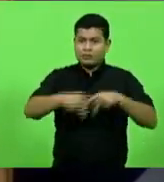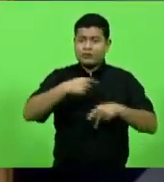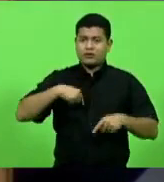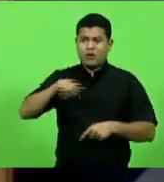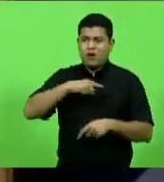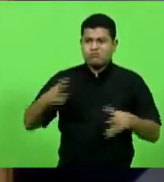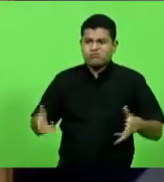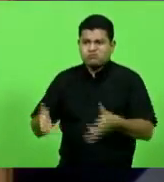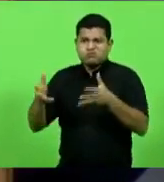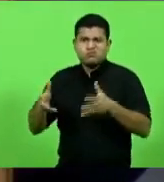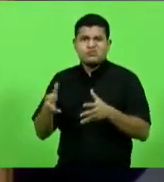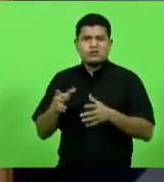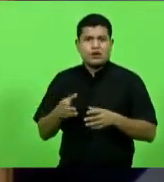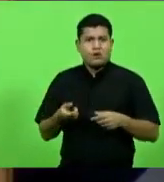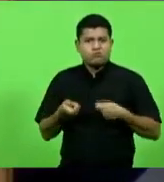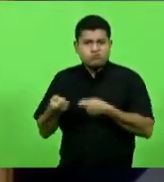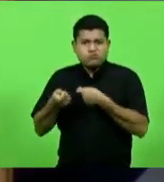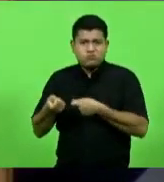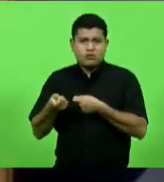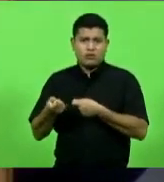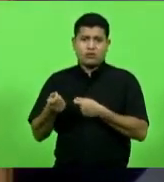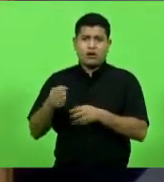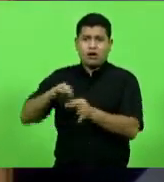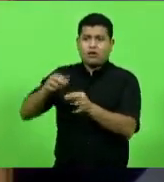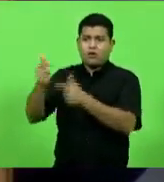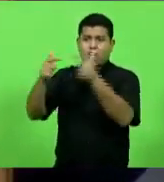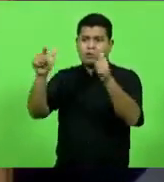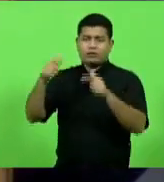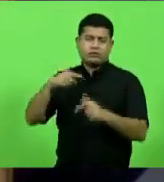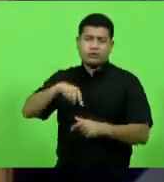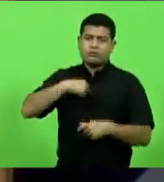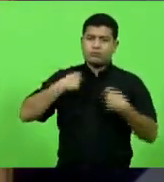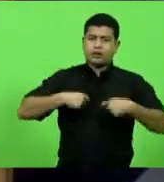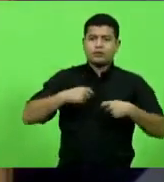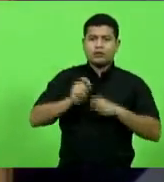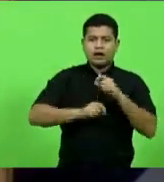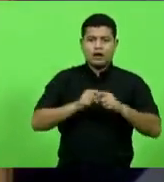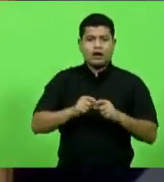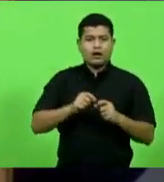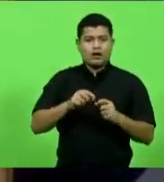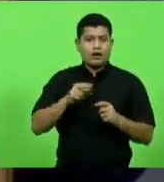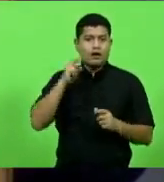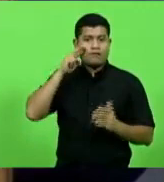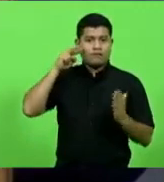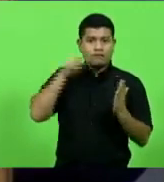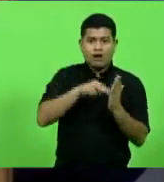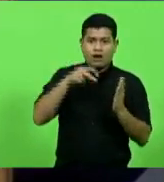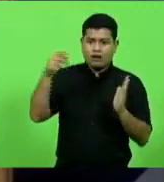nos atermos aos fatos, e os fatos são,